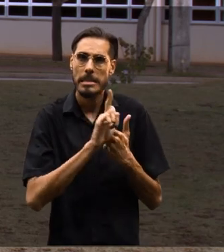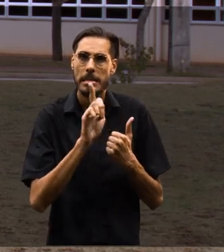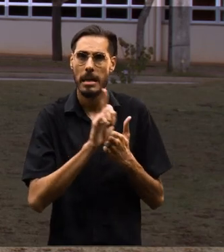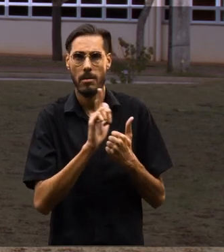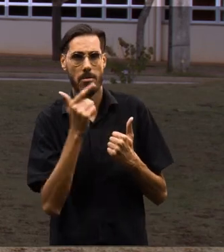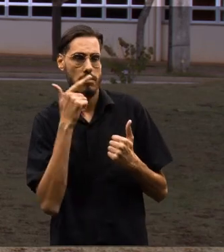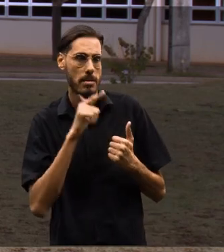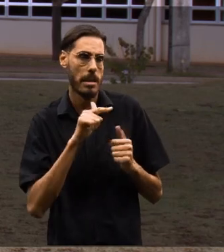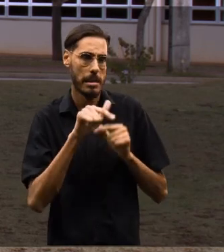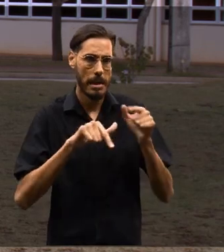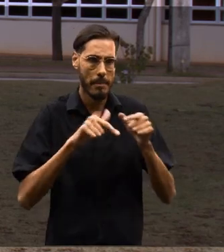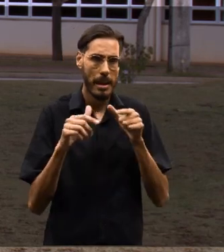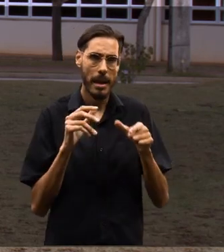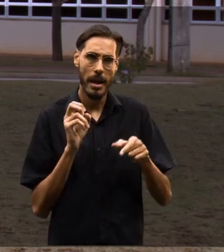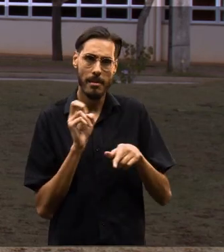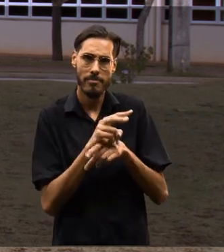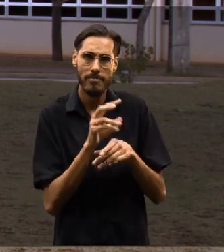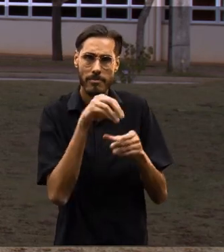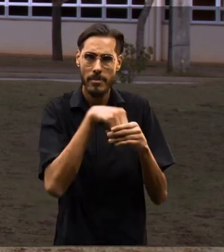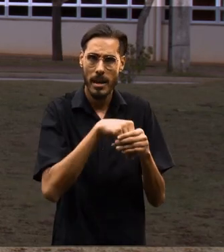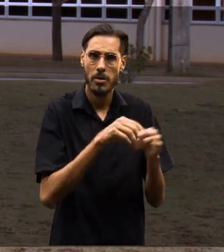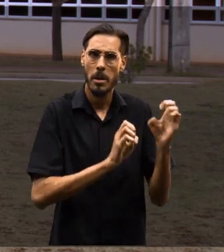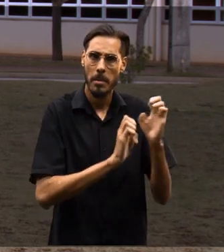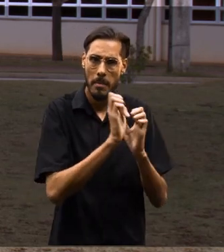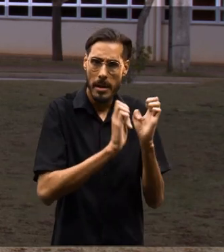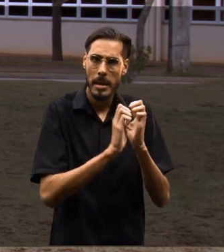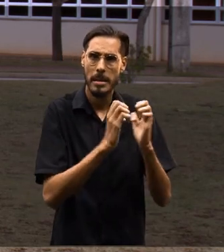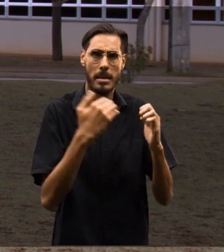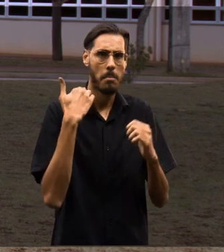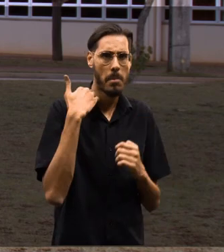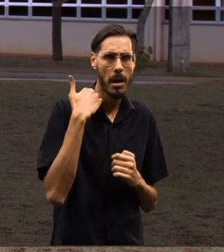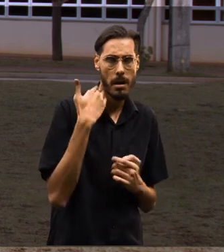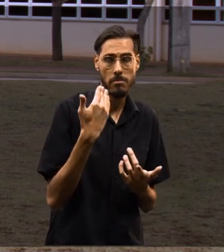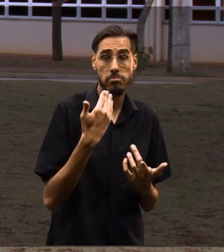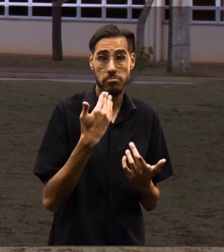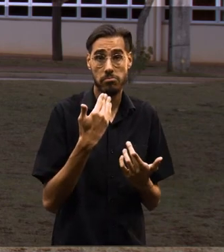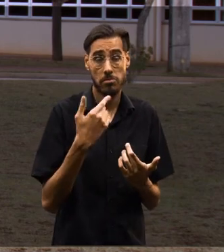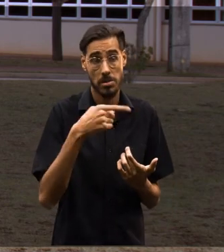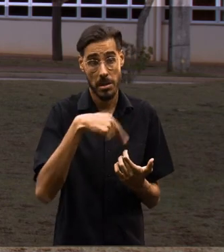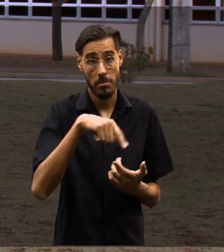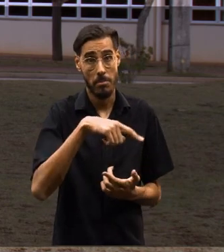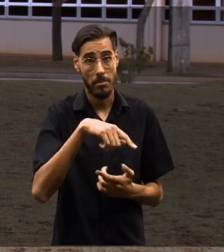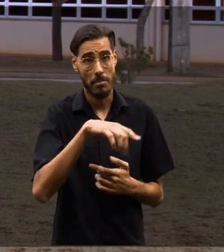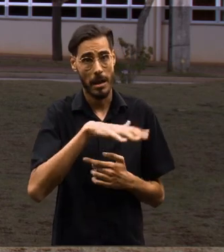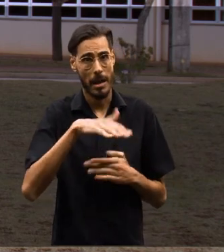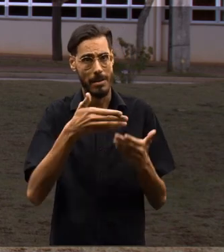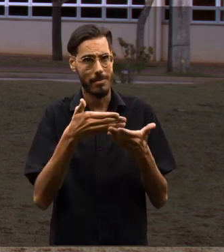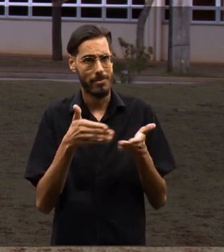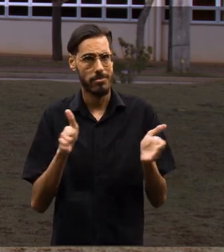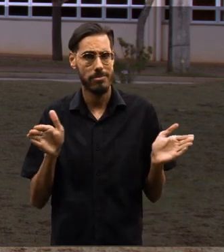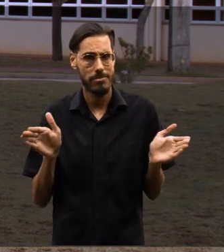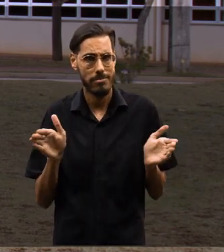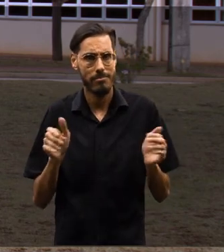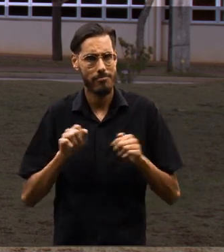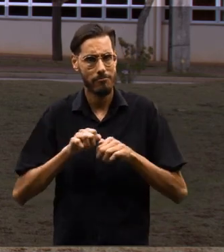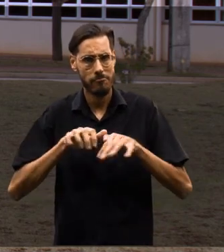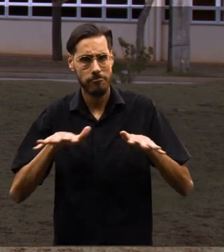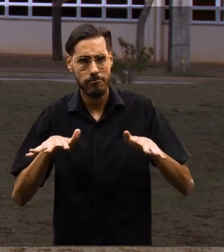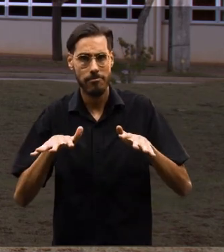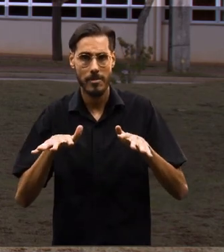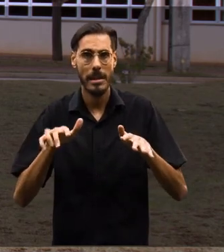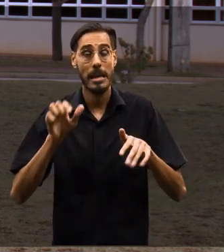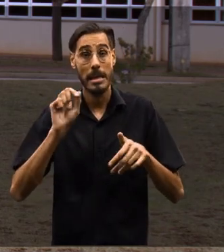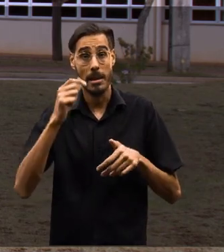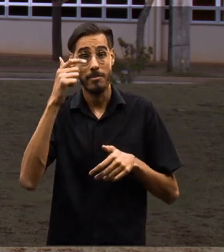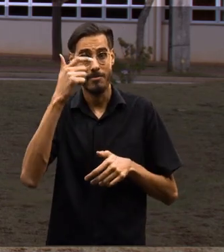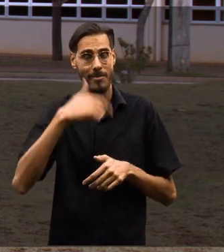gestão, mais que você pode atuar dentro das empresas, dentro de bancos. Então é uma área que é bem ampla e quem gosta, sabe,